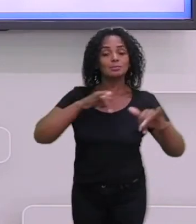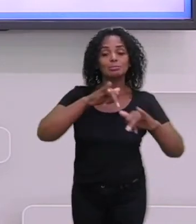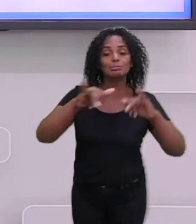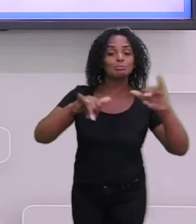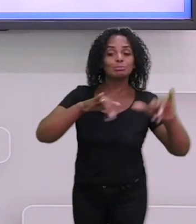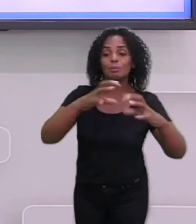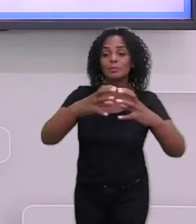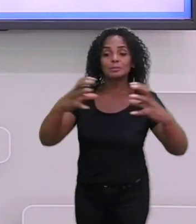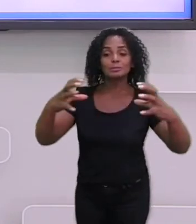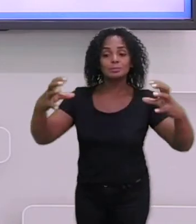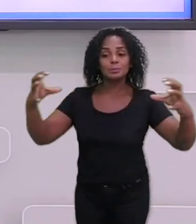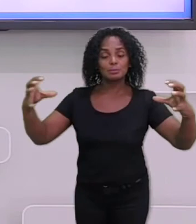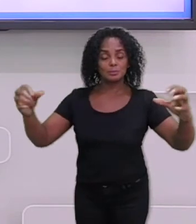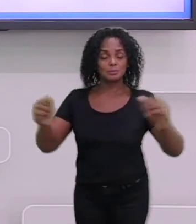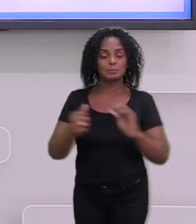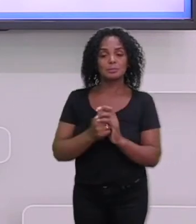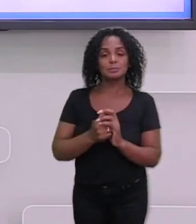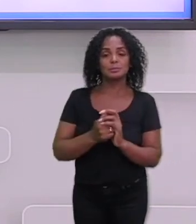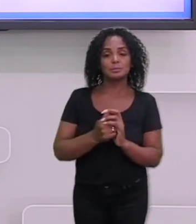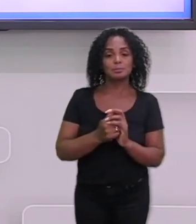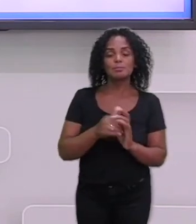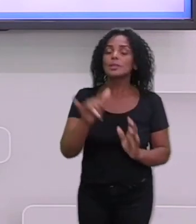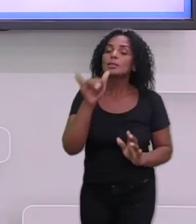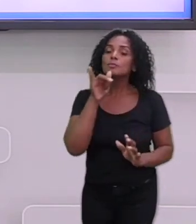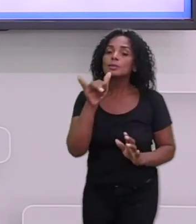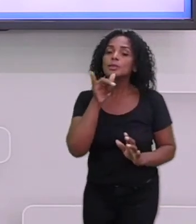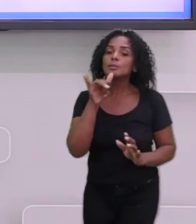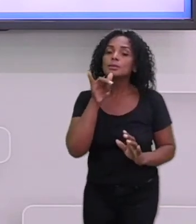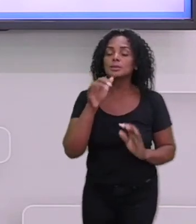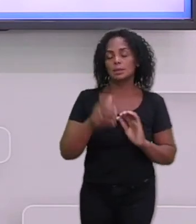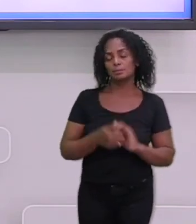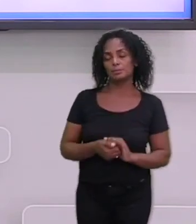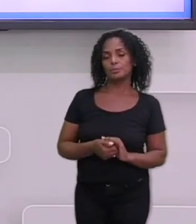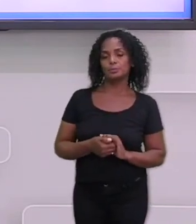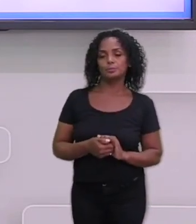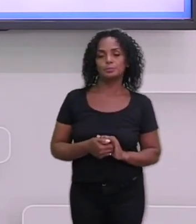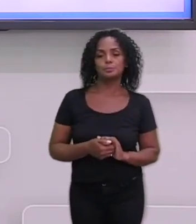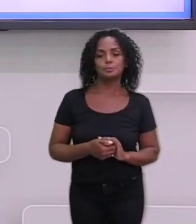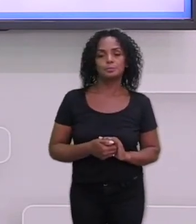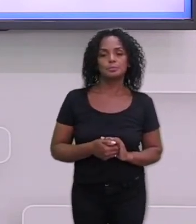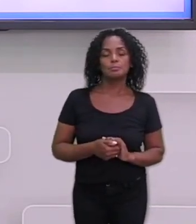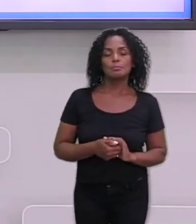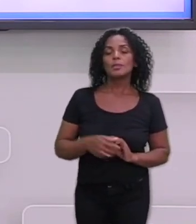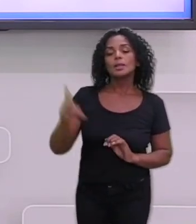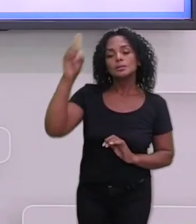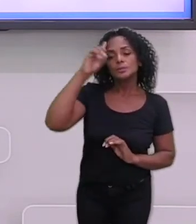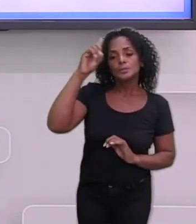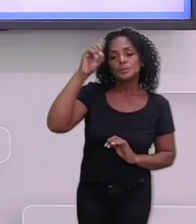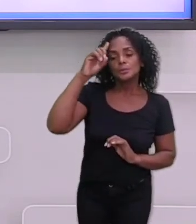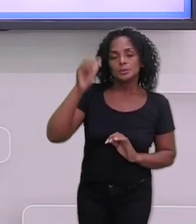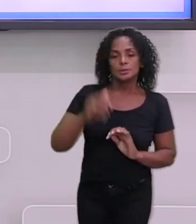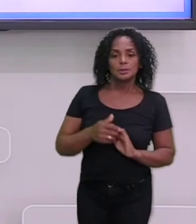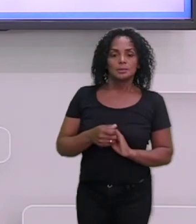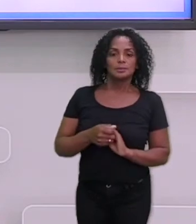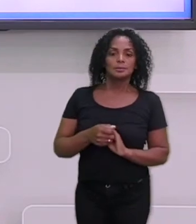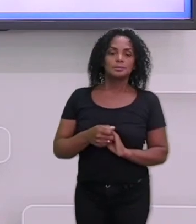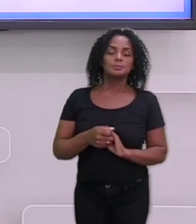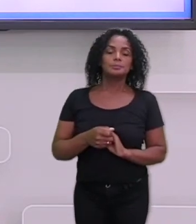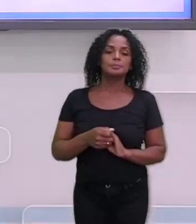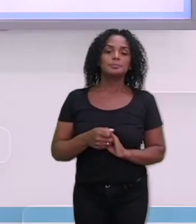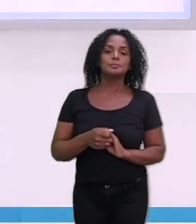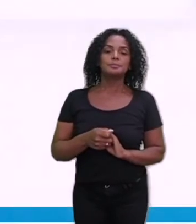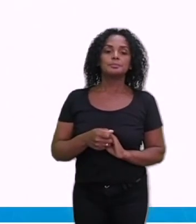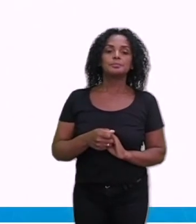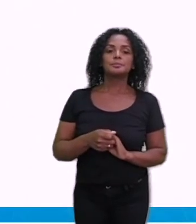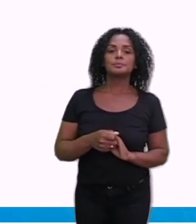doença. Por exemplo, vou dar aí um exemplo do dia a dia pra você. A